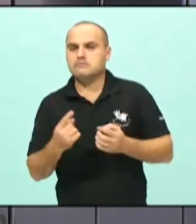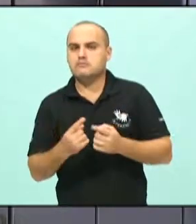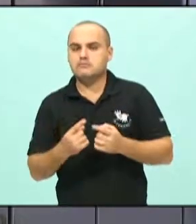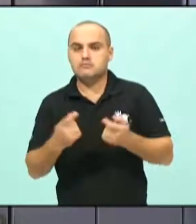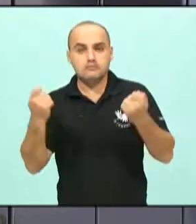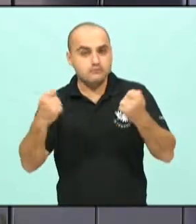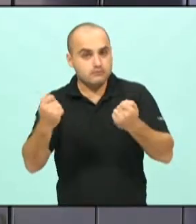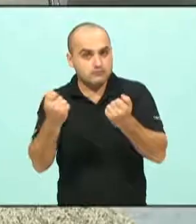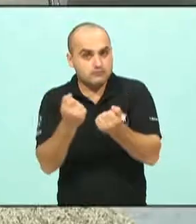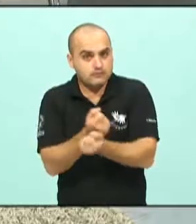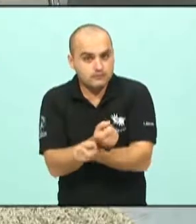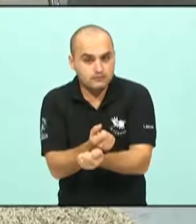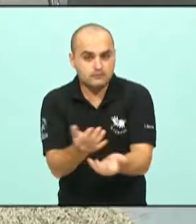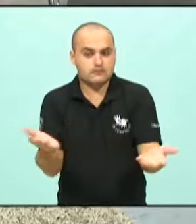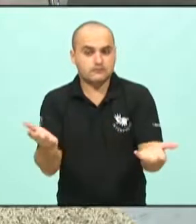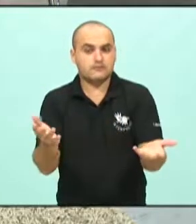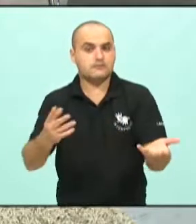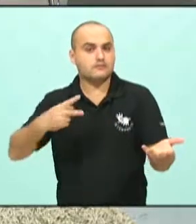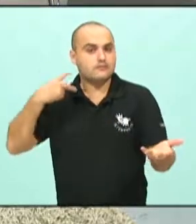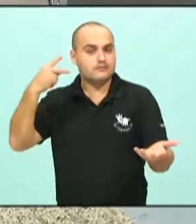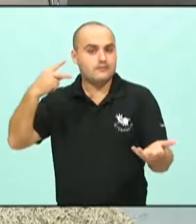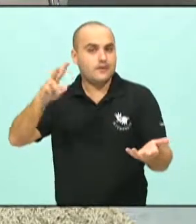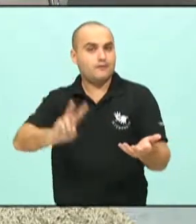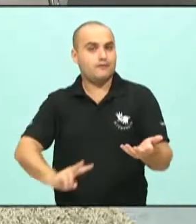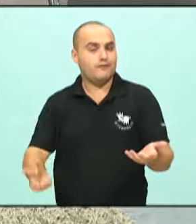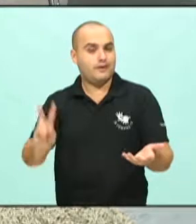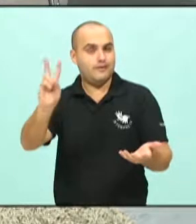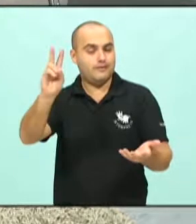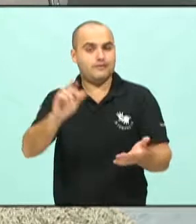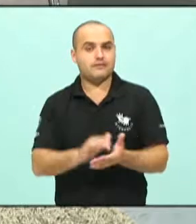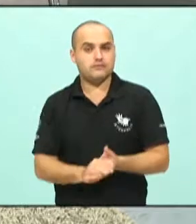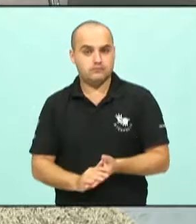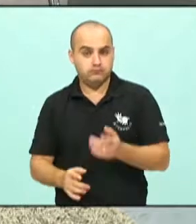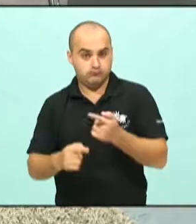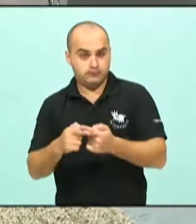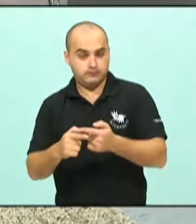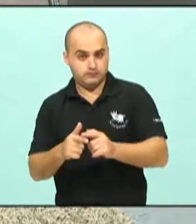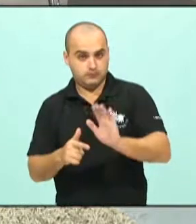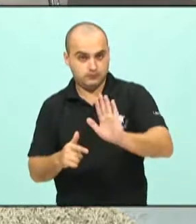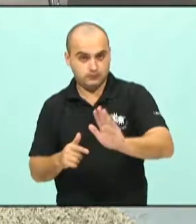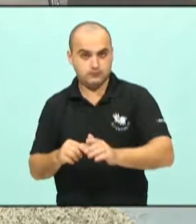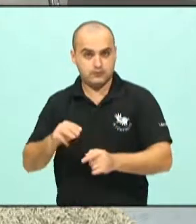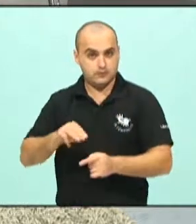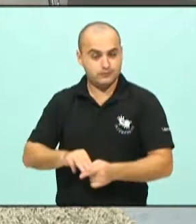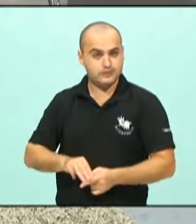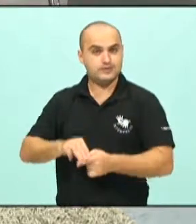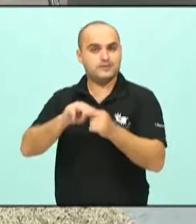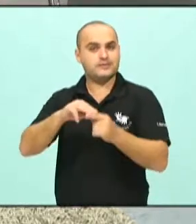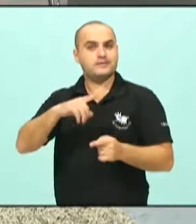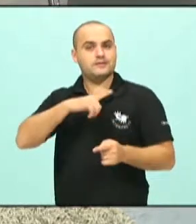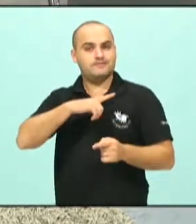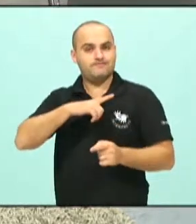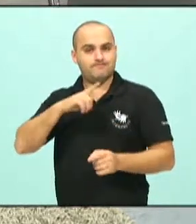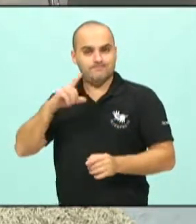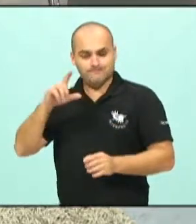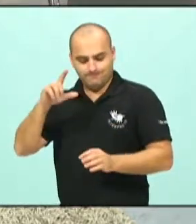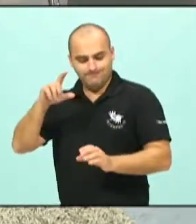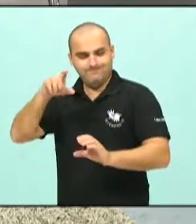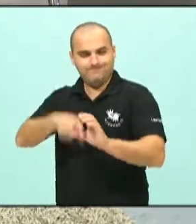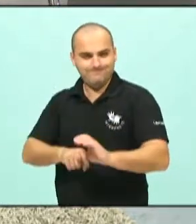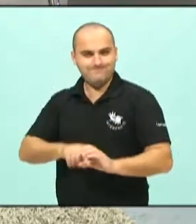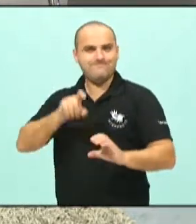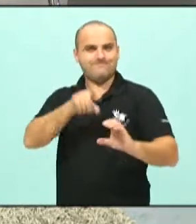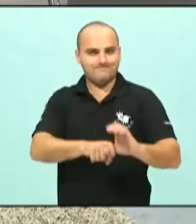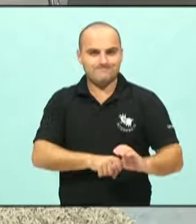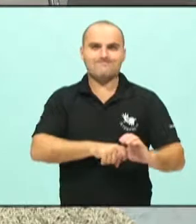dos tributos, porque o município é aquele que mais acaba tendo as despesas e que está no dia a